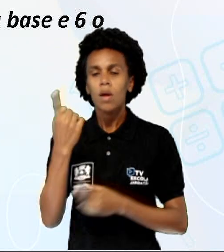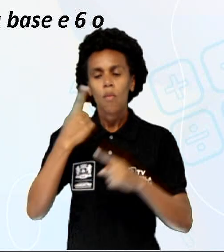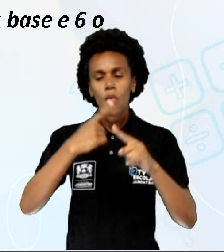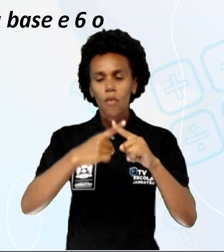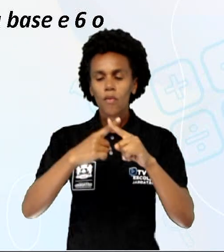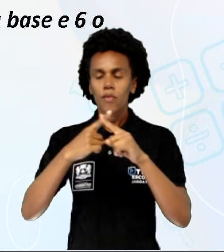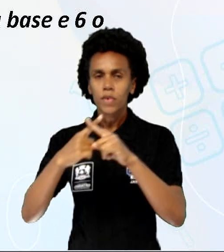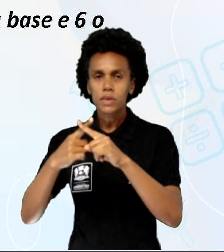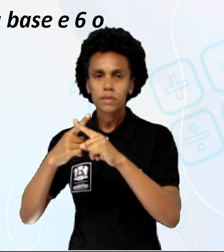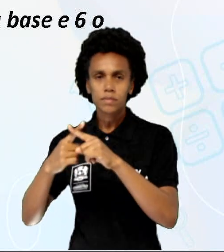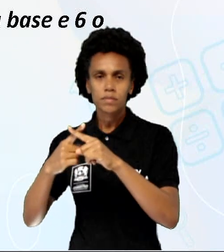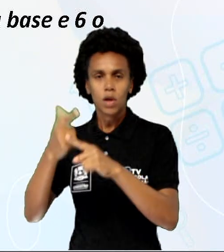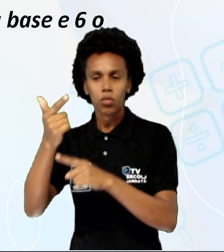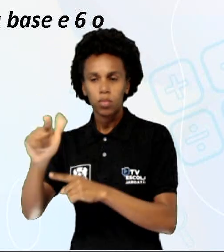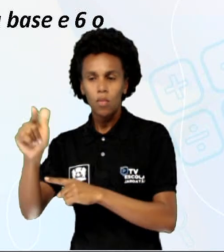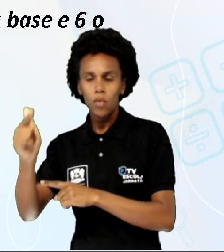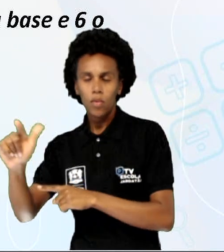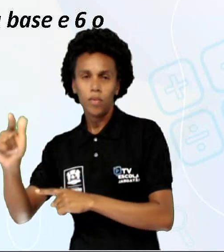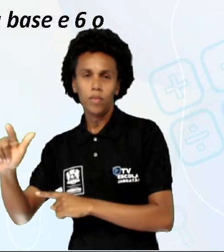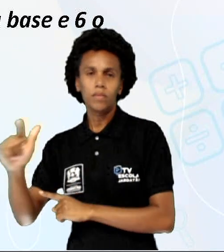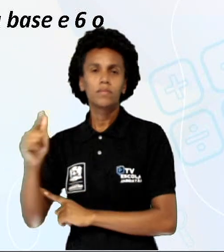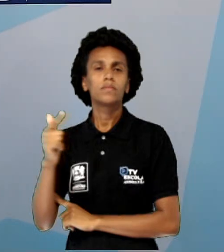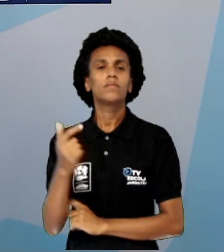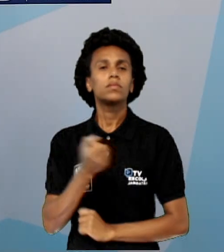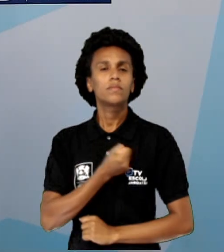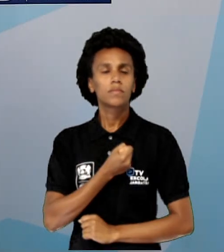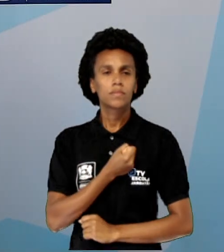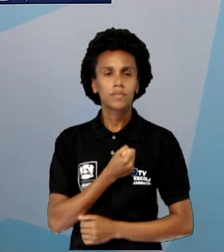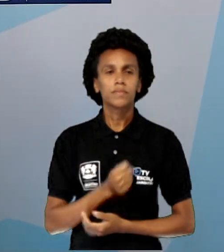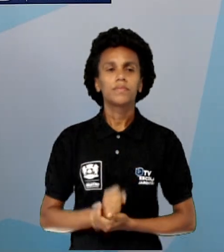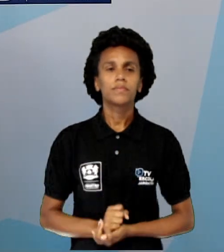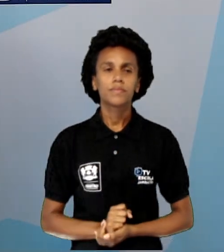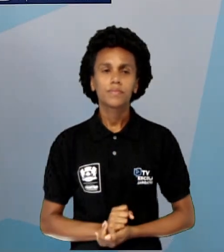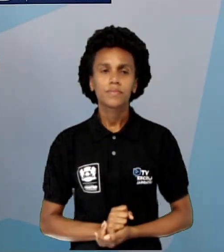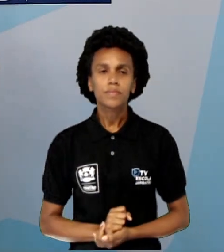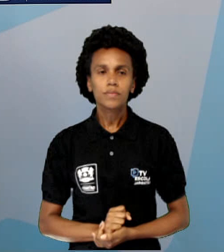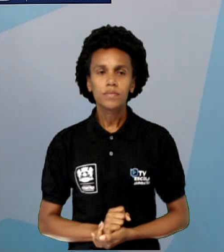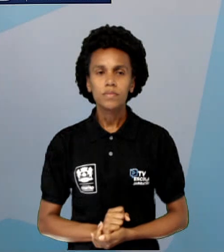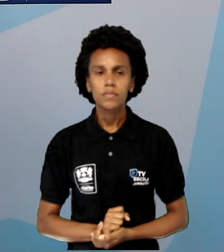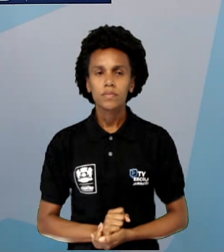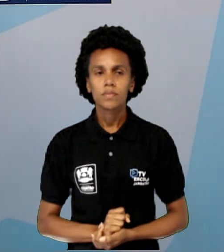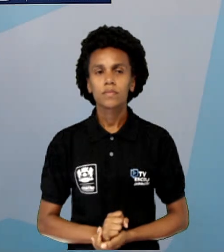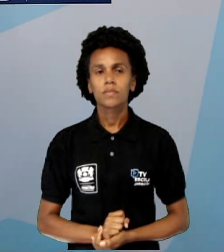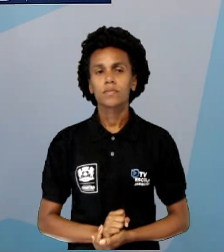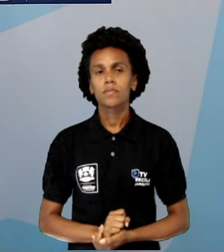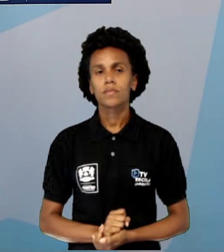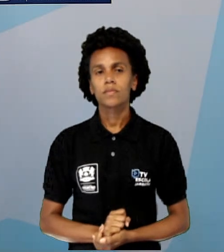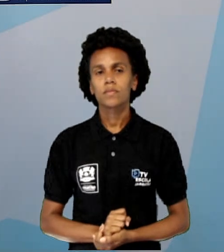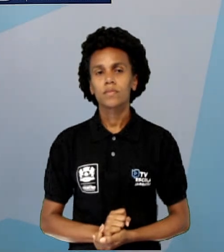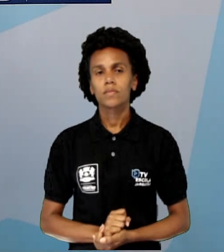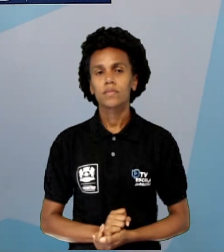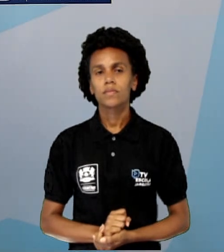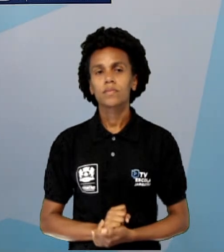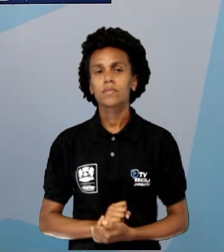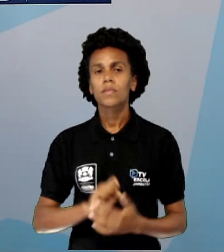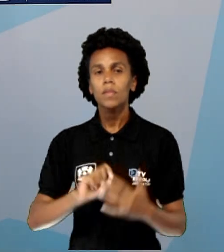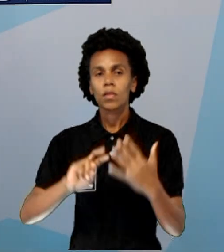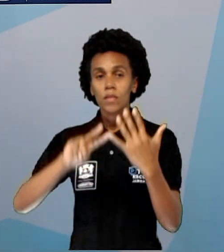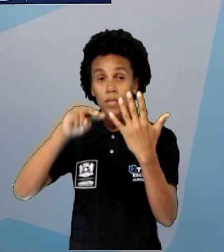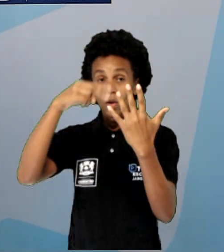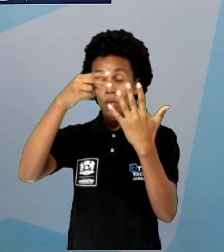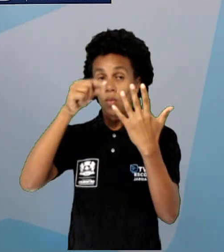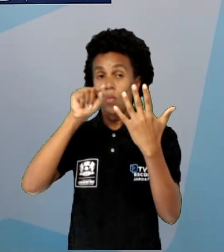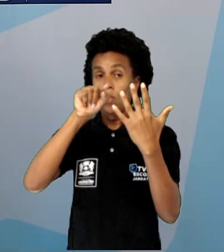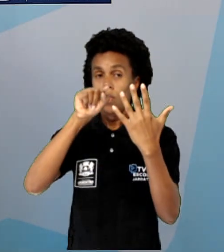que eu estou repetindo esse número. Tá certo? E aí a gente tem, o expoente possui um papel fundamental na